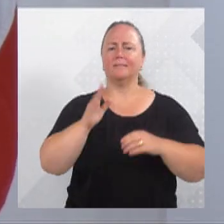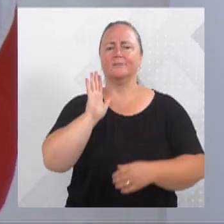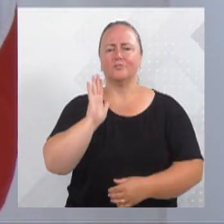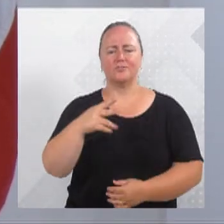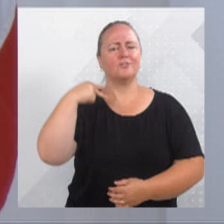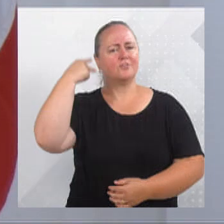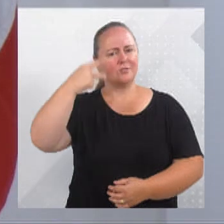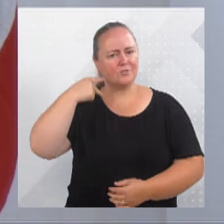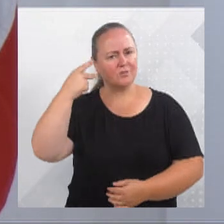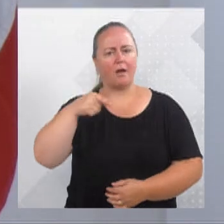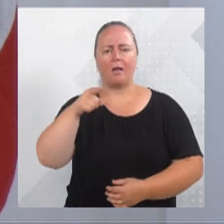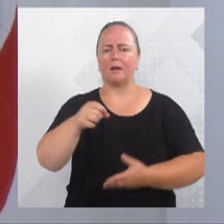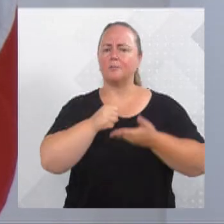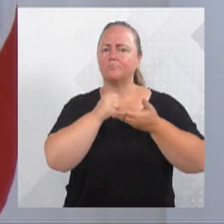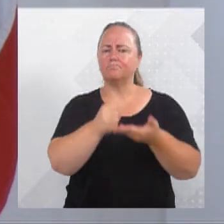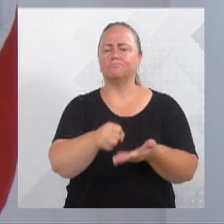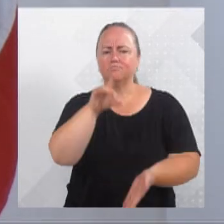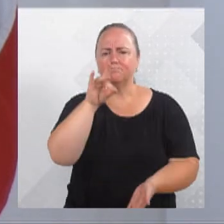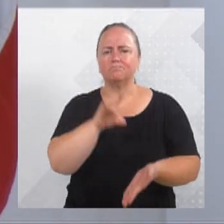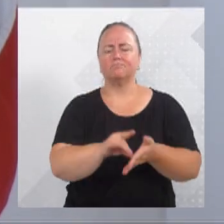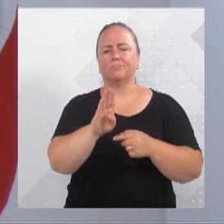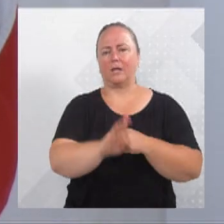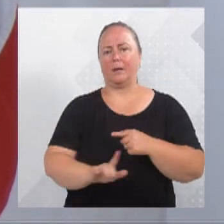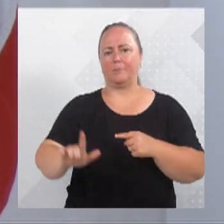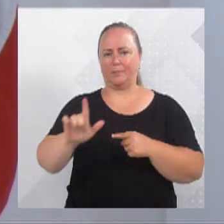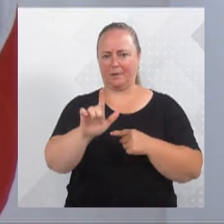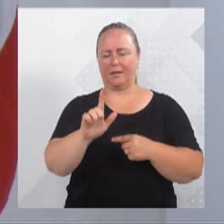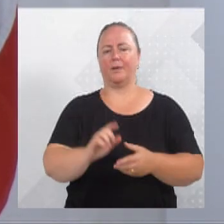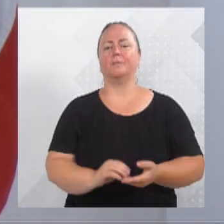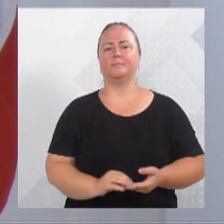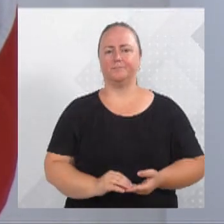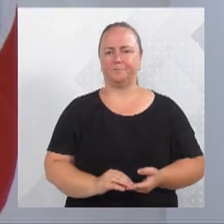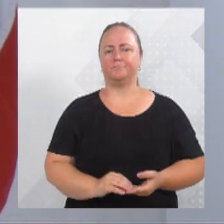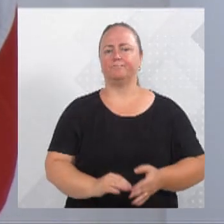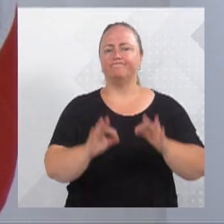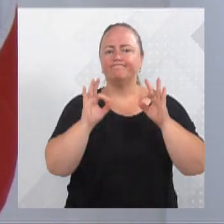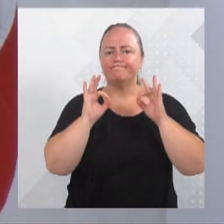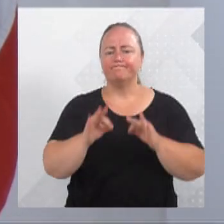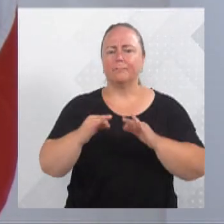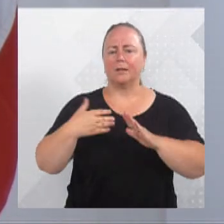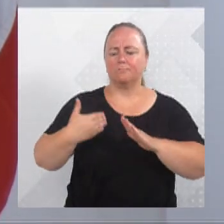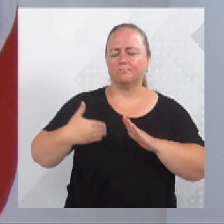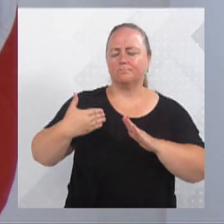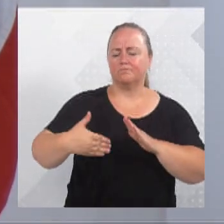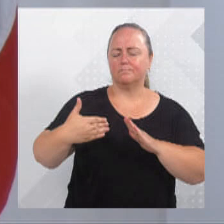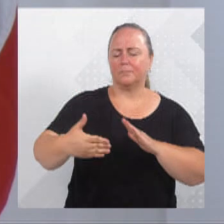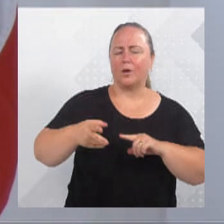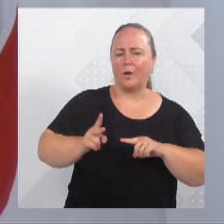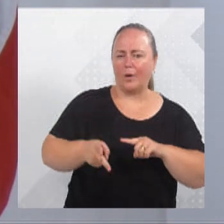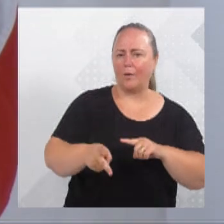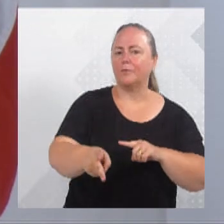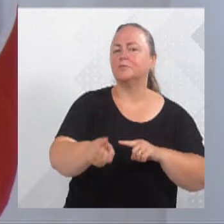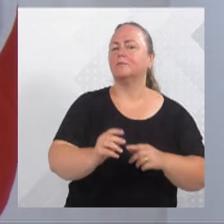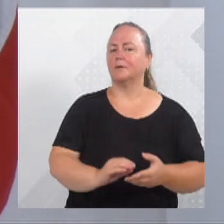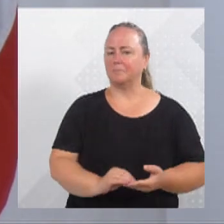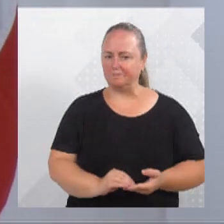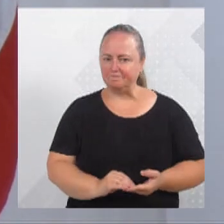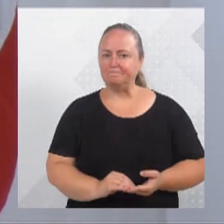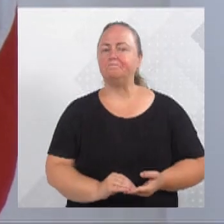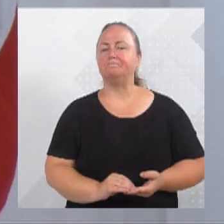parlamentar, muito para a cidade de Blumenau, alguém que tenho certeza vai continuar contribuindo muito à frente